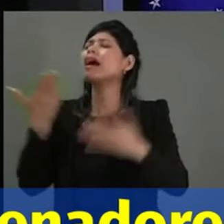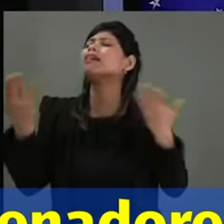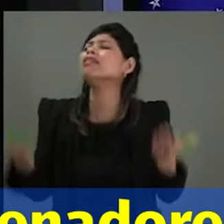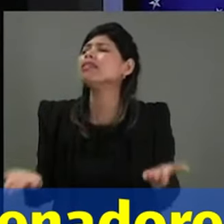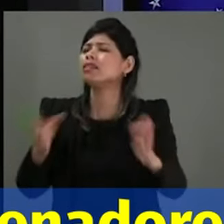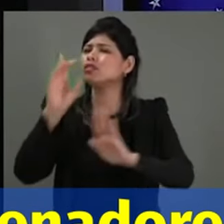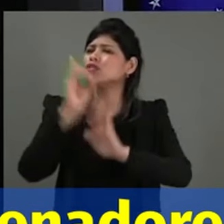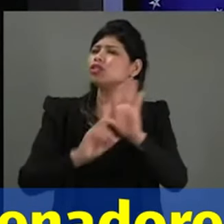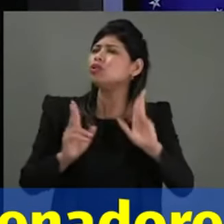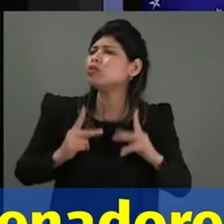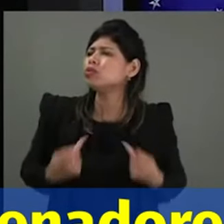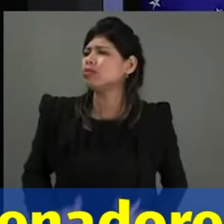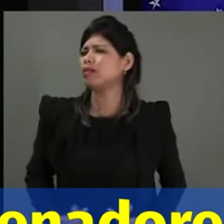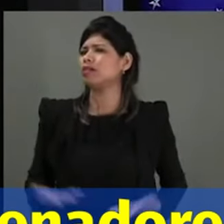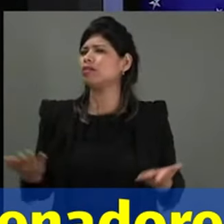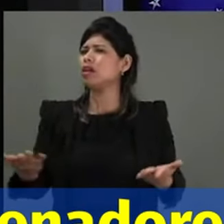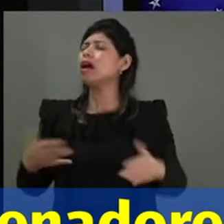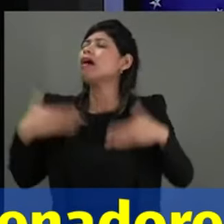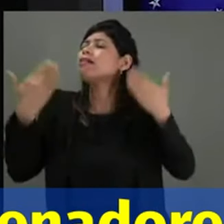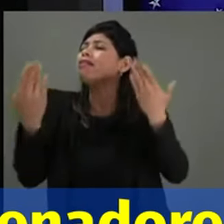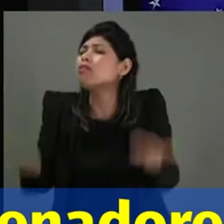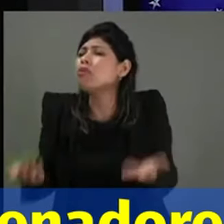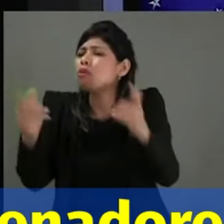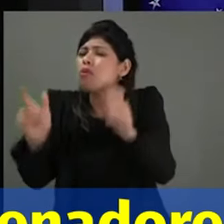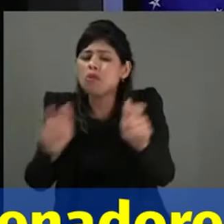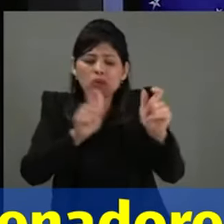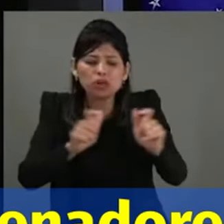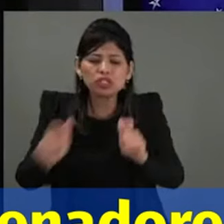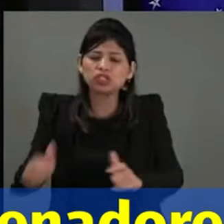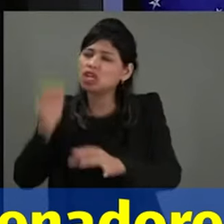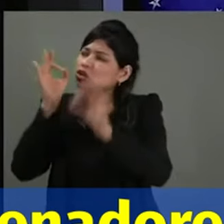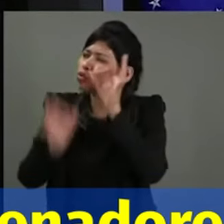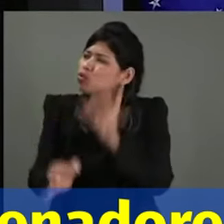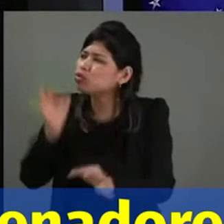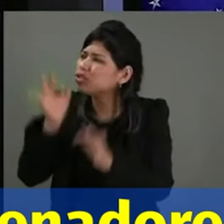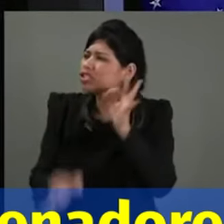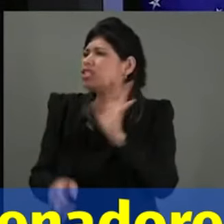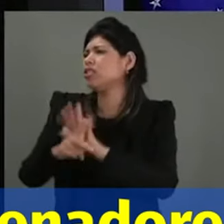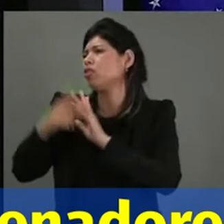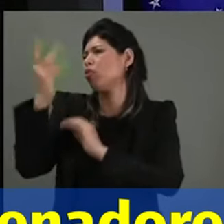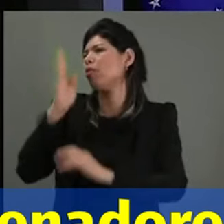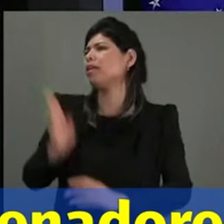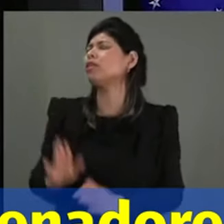Cadê a justiça desse país? Até quando?